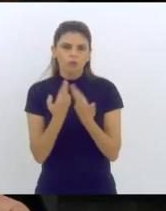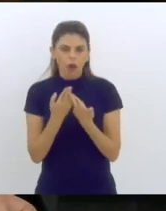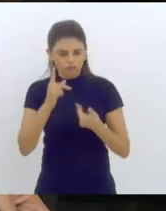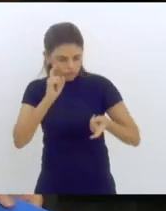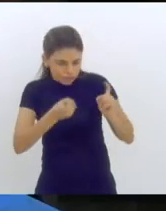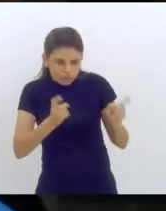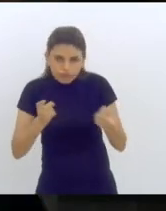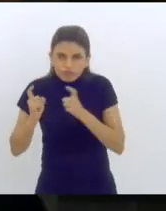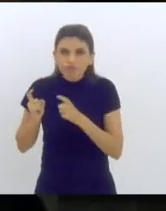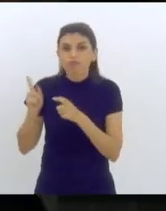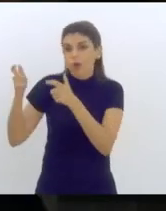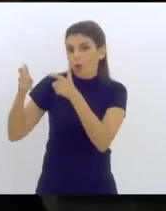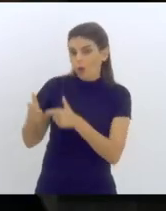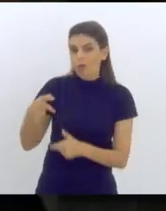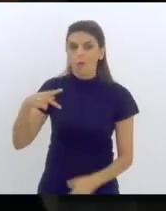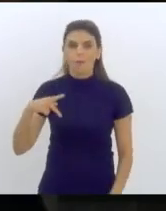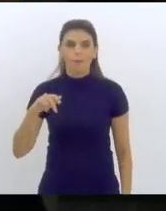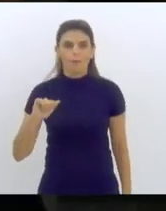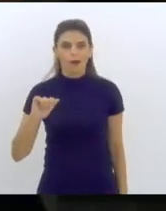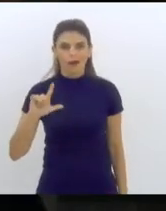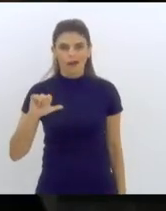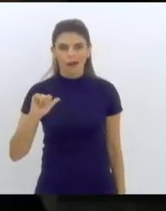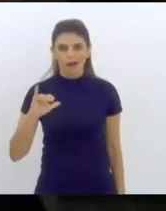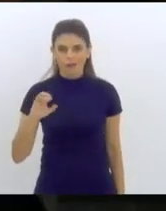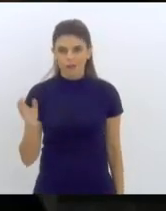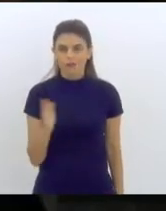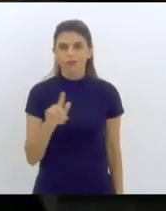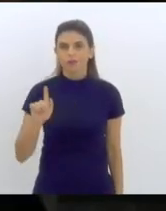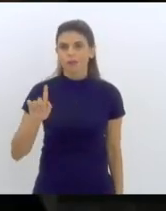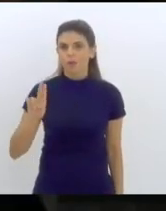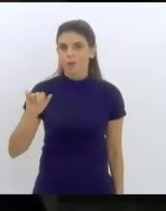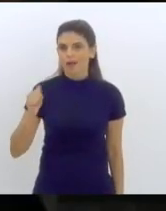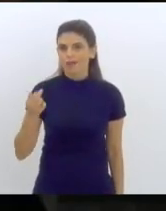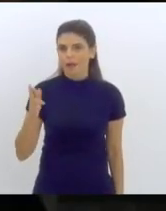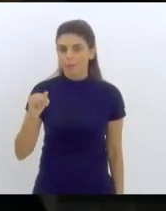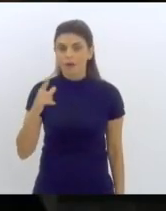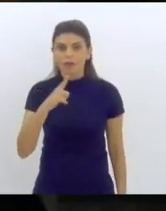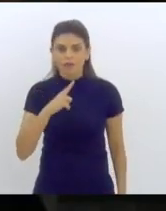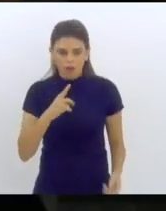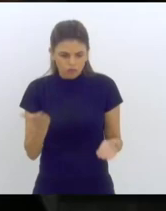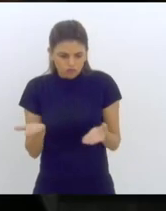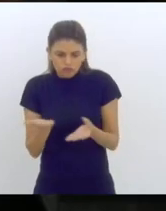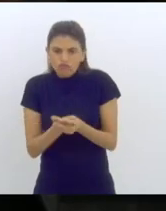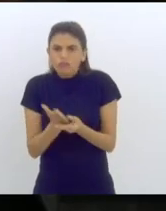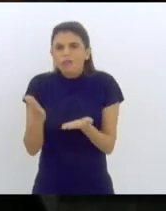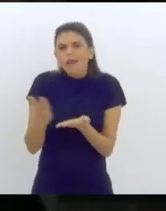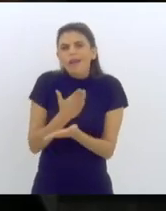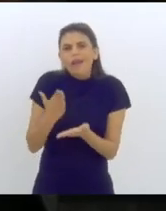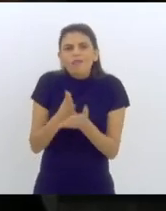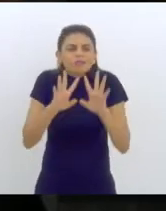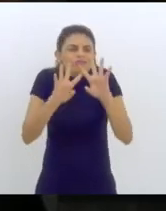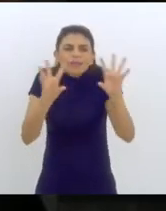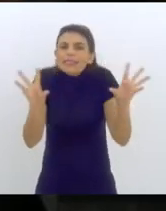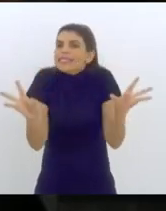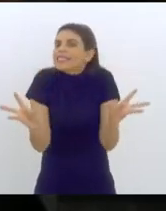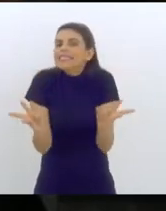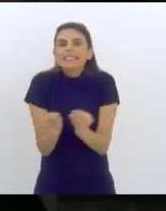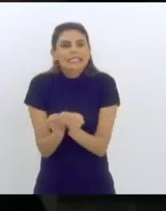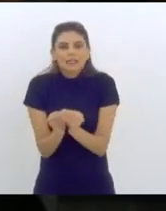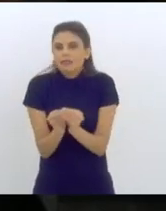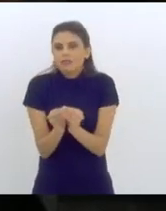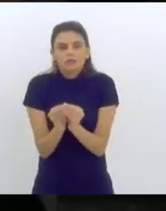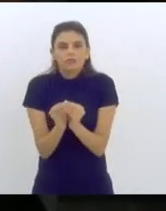foi ofertado aos presentes uma síntese do Plano de Desenvolvimento